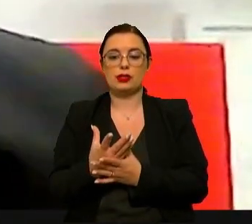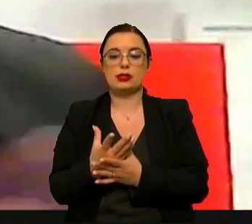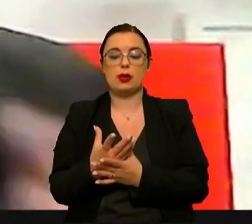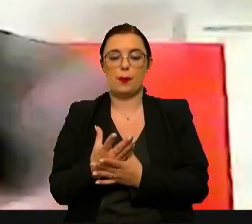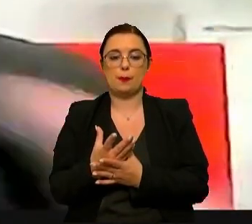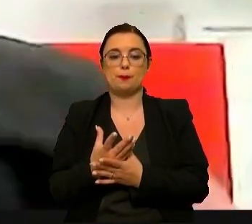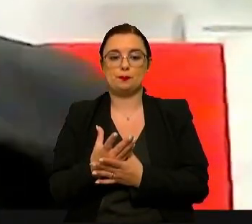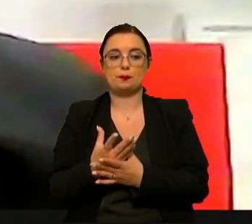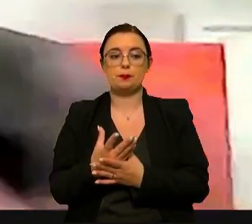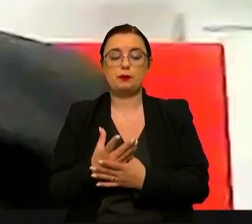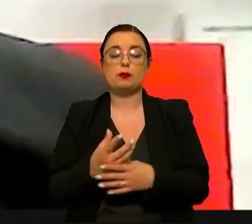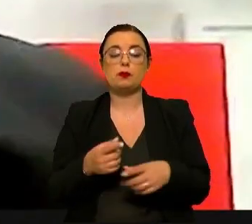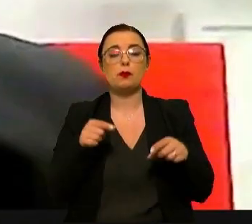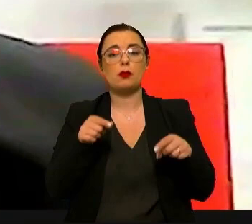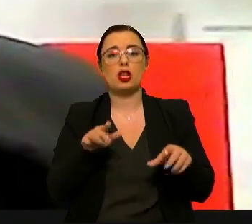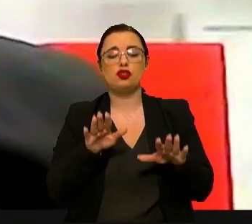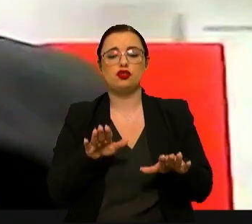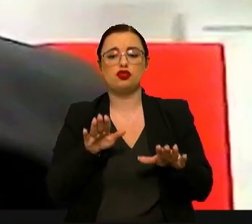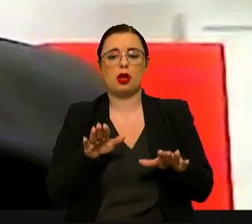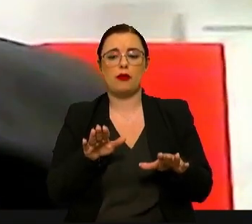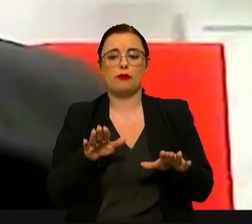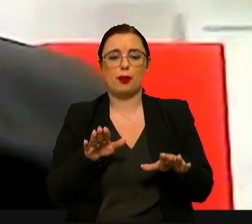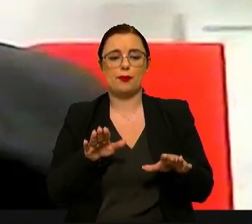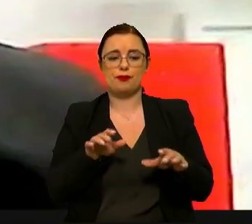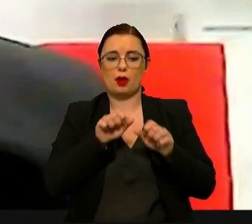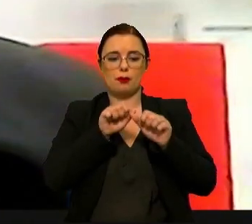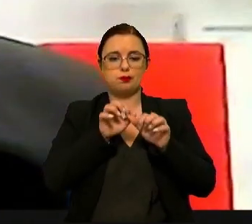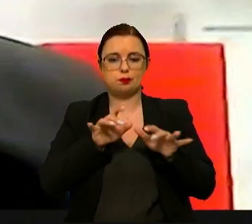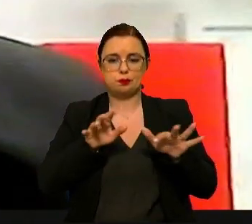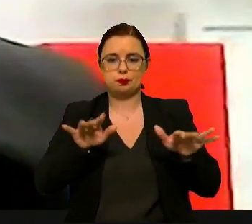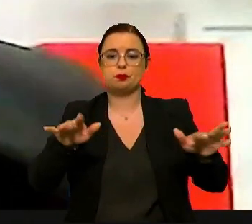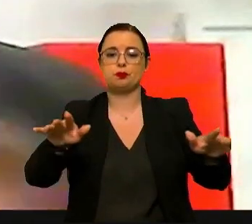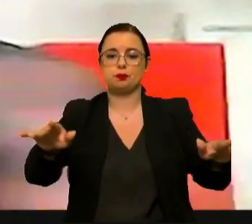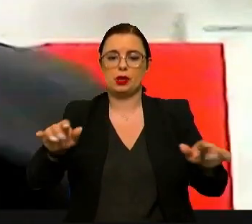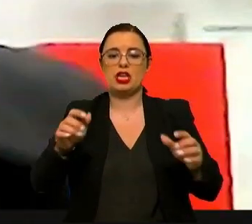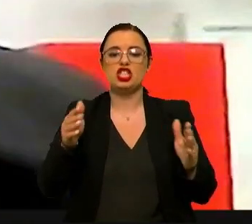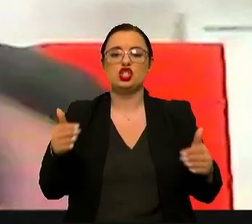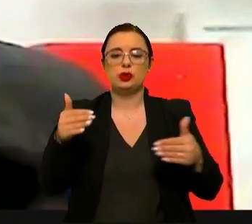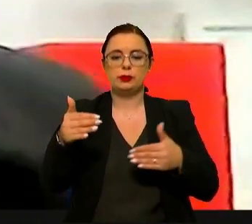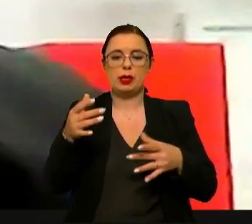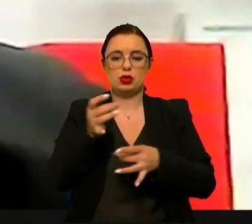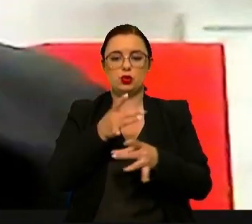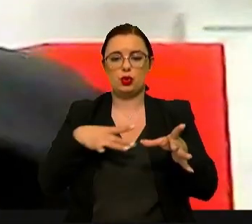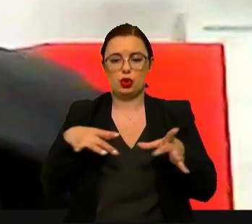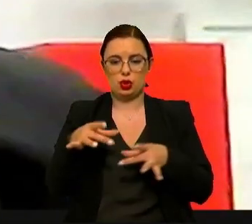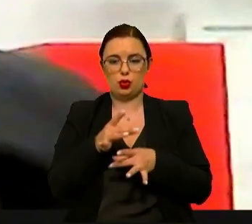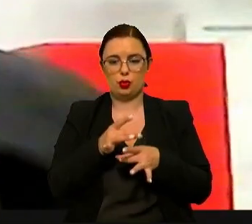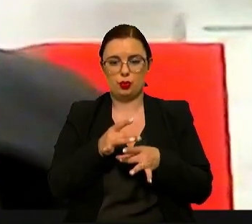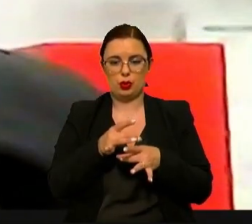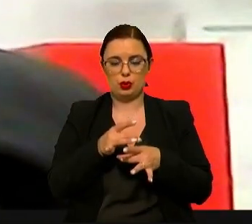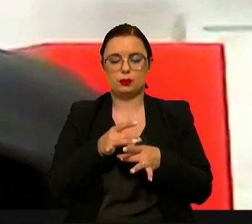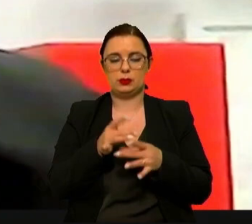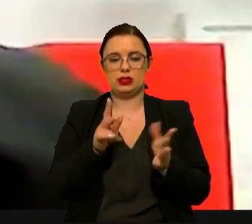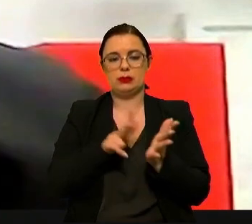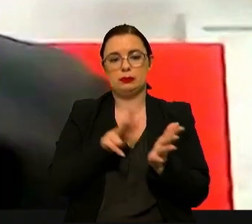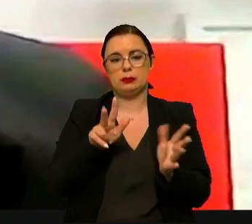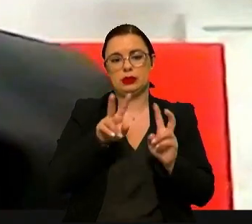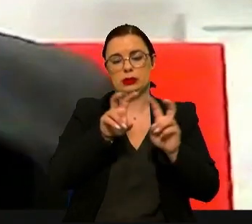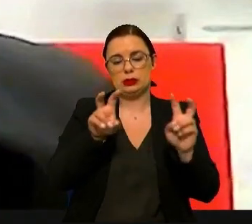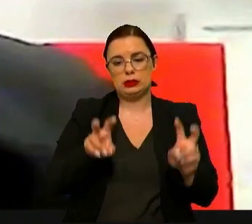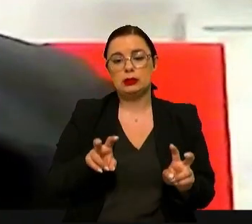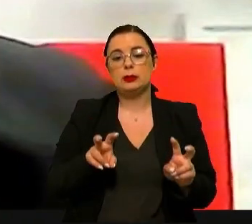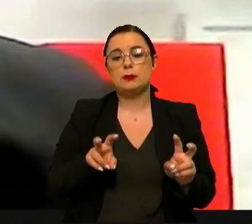os Living Labs estavam a ser disseminados um pouco pelo espaço europeu, em termos da sua acreditação, certificação,